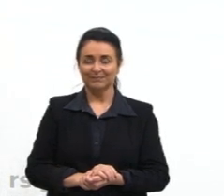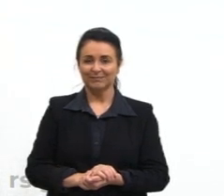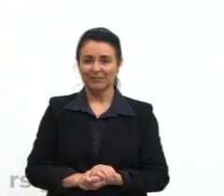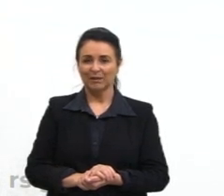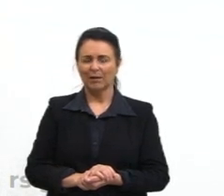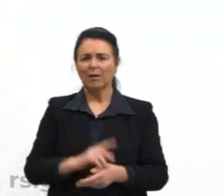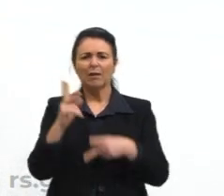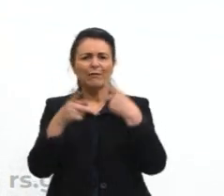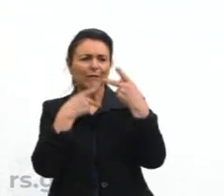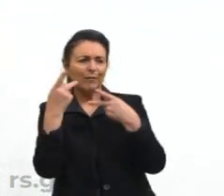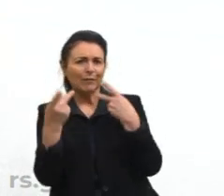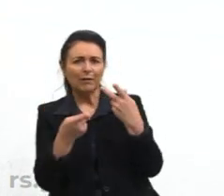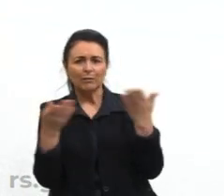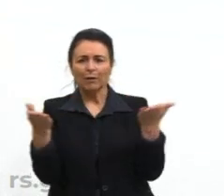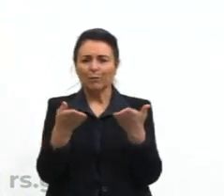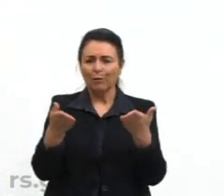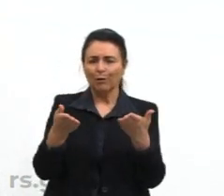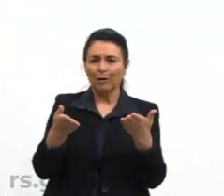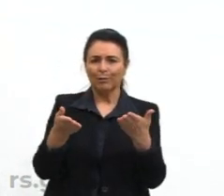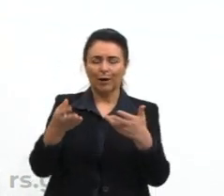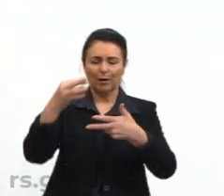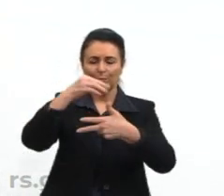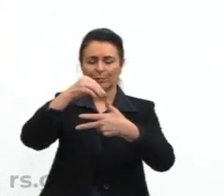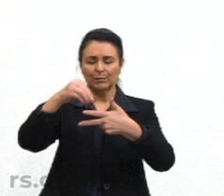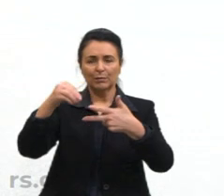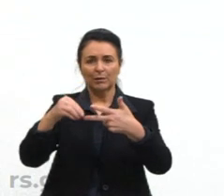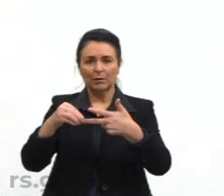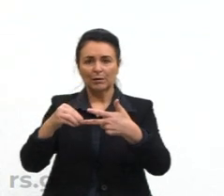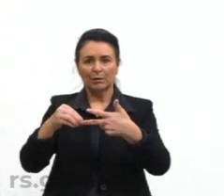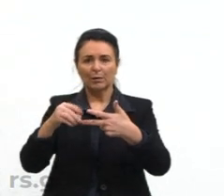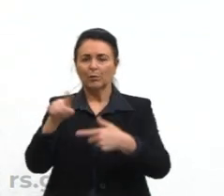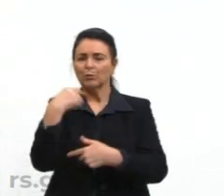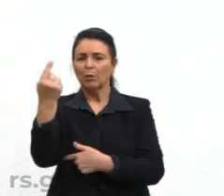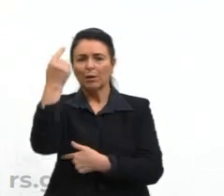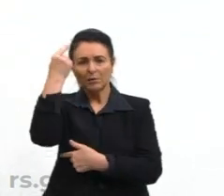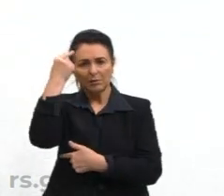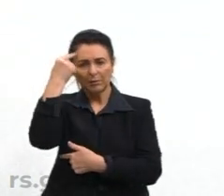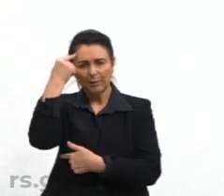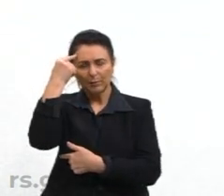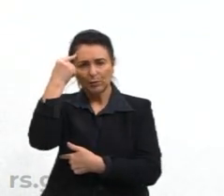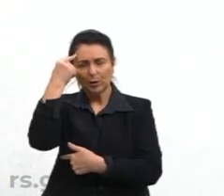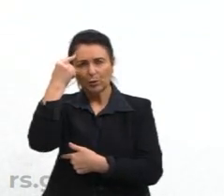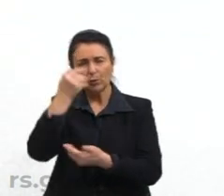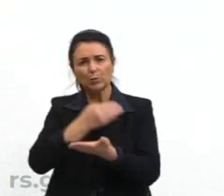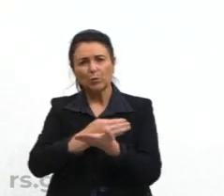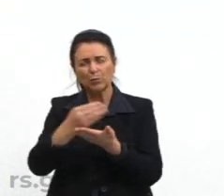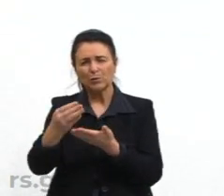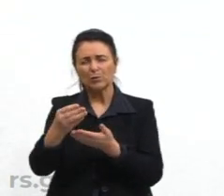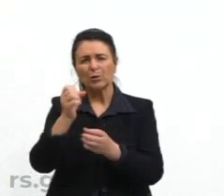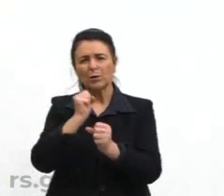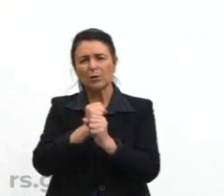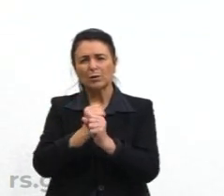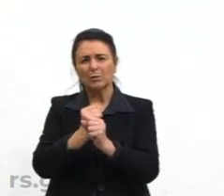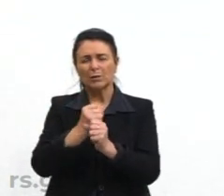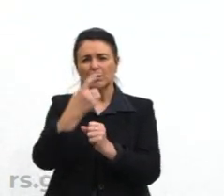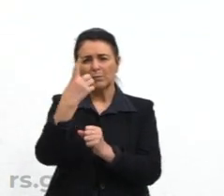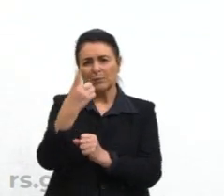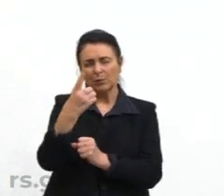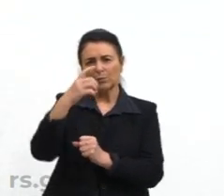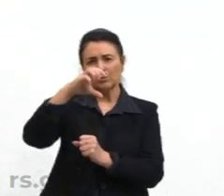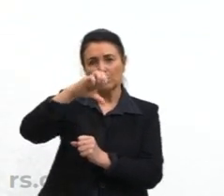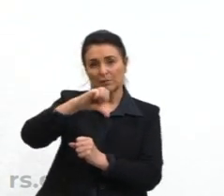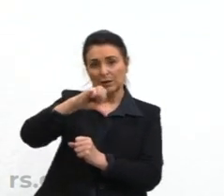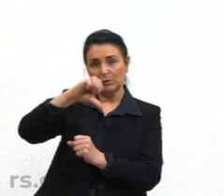Falando do ENEM, nós sabemos que desde a sua fundação, em 1998,